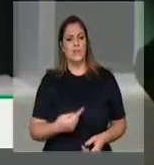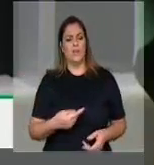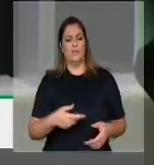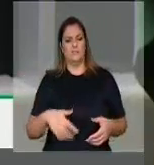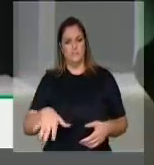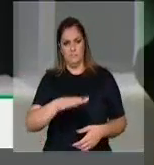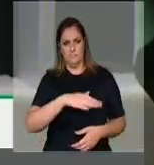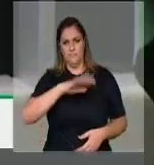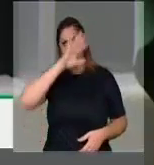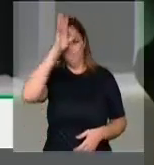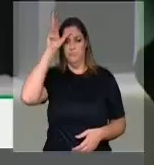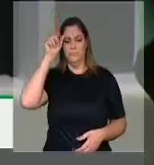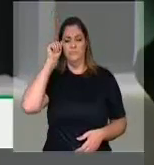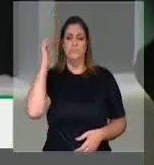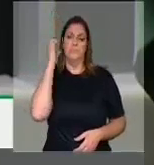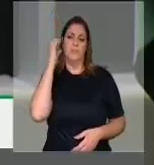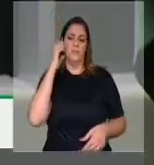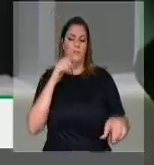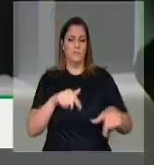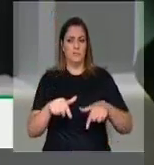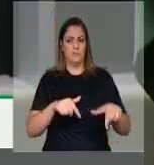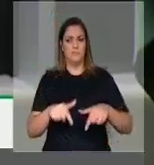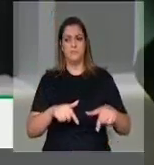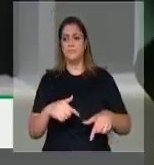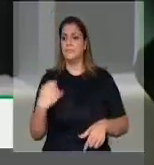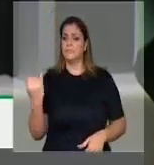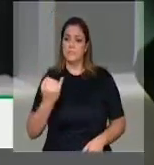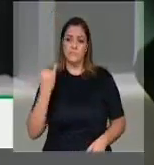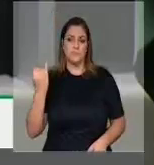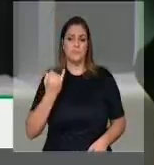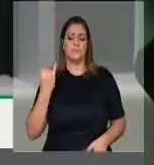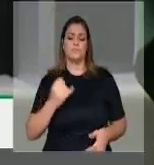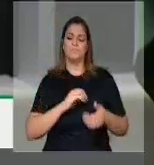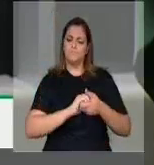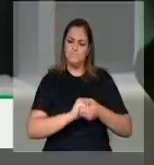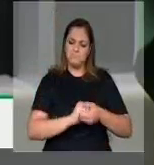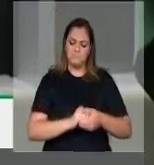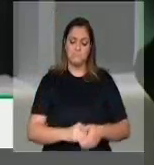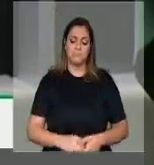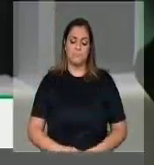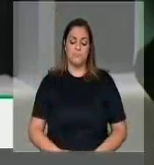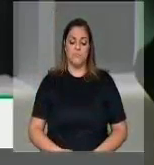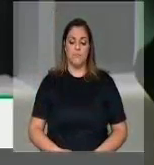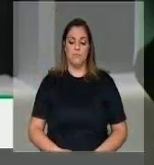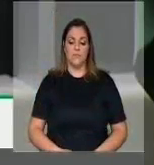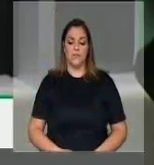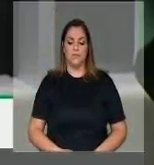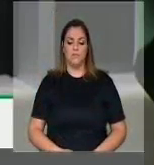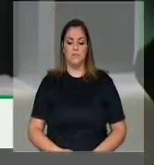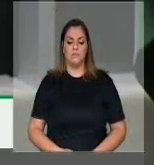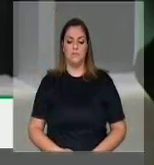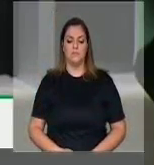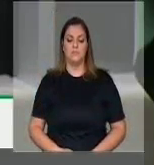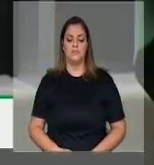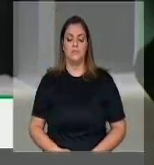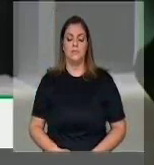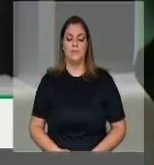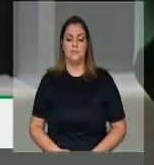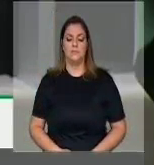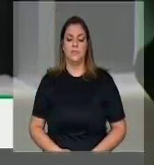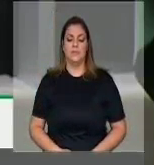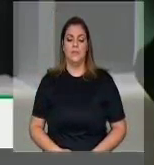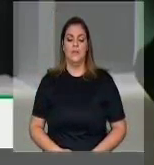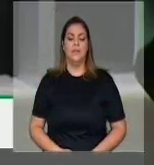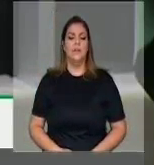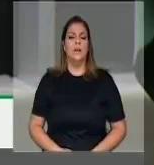já temos como importante veículo de integração. Ainda, senhor presidente, os noticiários de assédios e